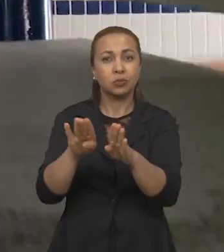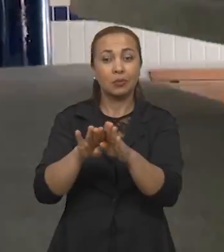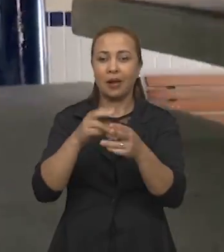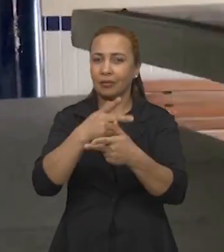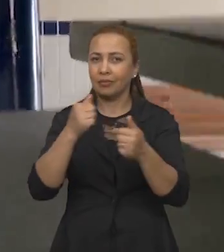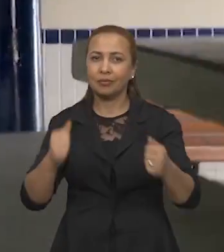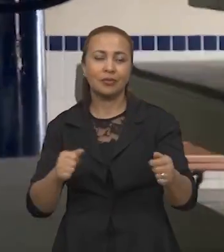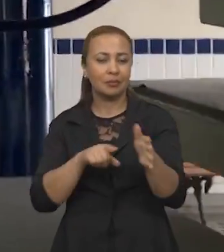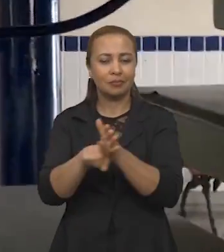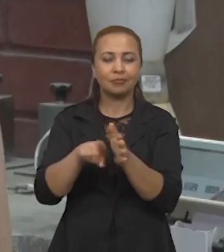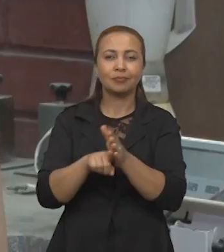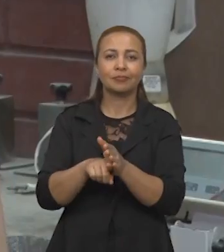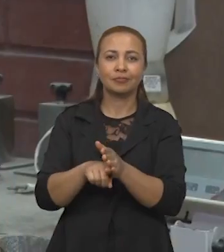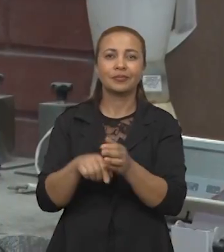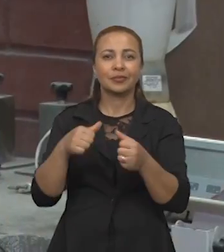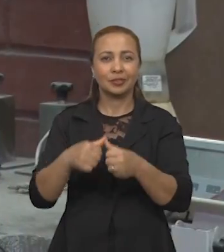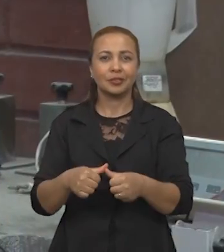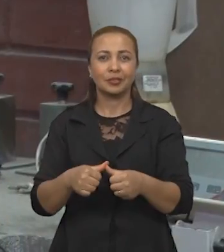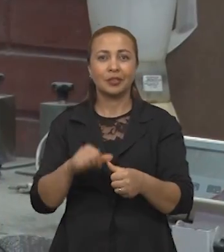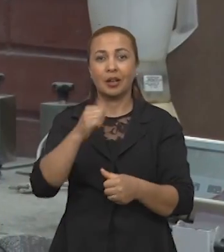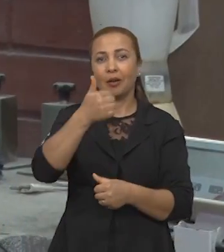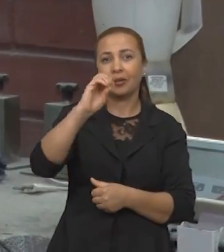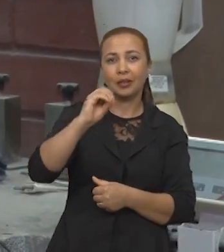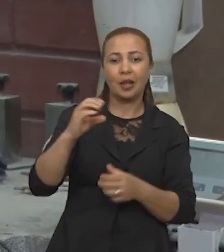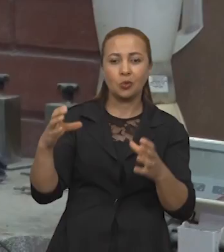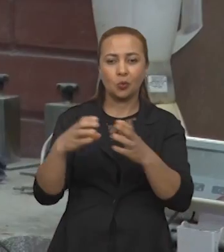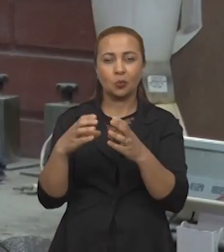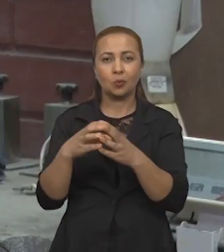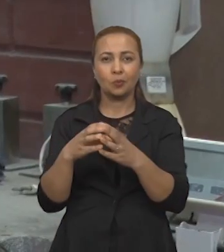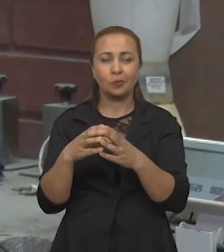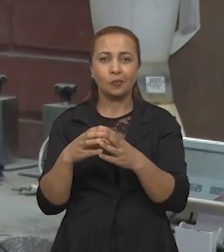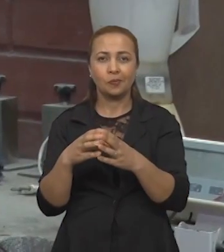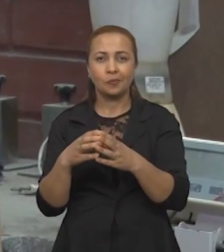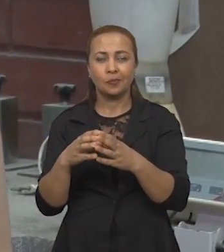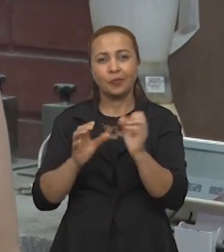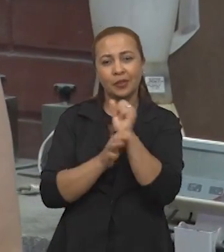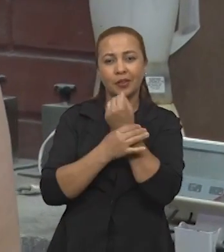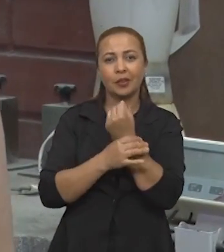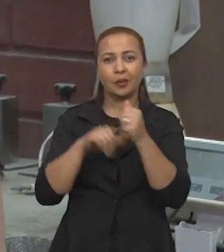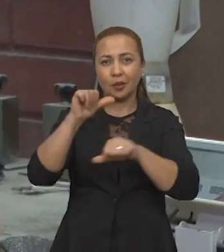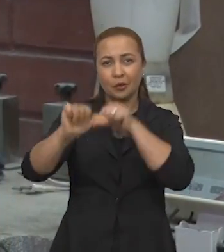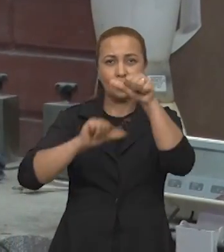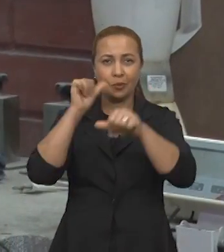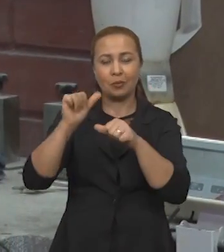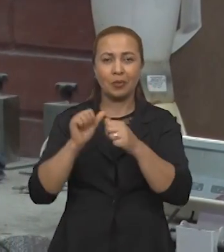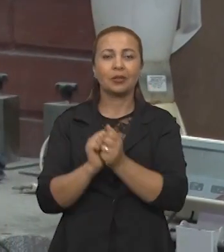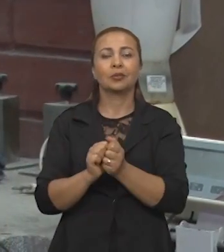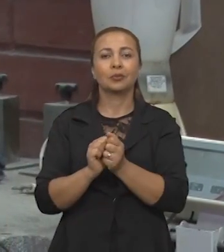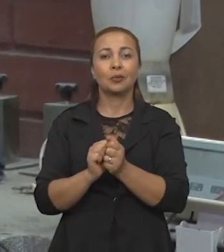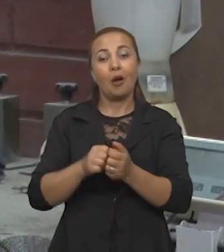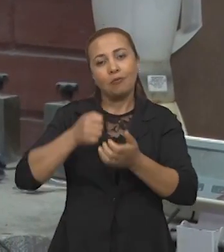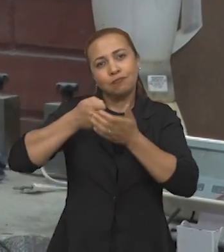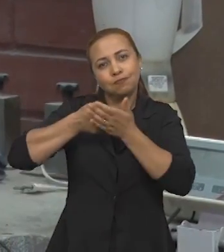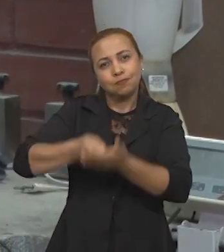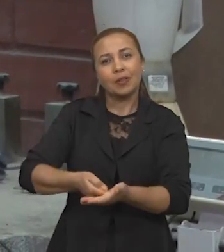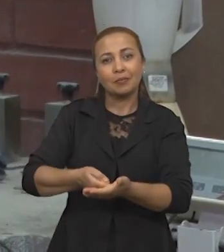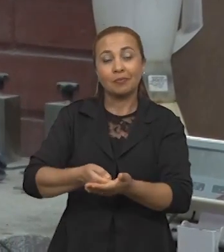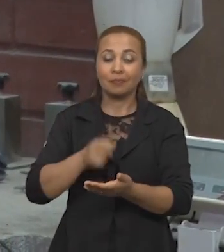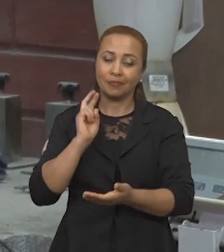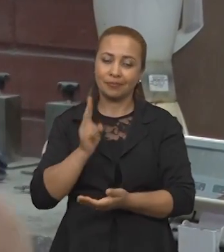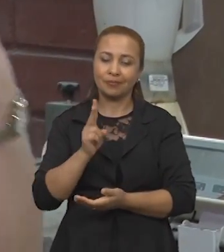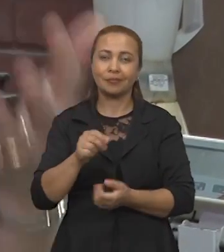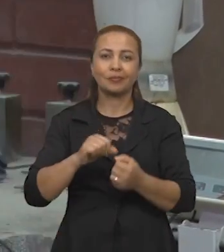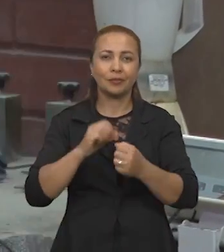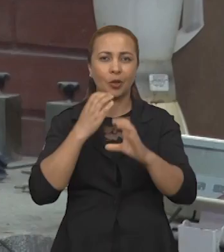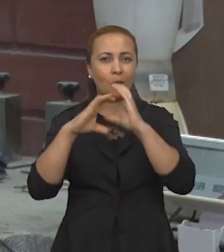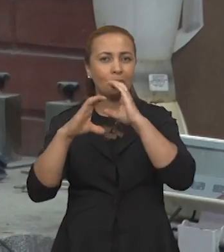foram também consolidados. E, entre eles, o DEIS, o Grupo de Desenvolvimento Seguro e Sustentável. E a gente sempre fez o esforço de